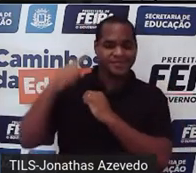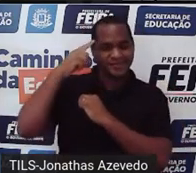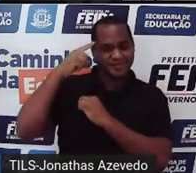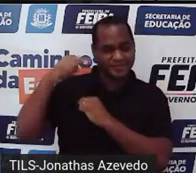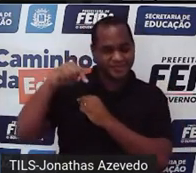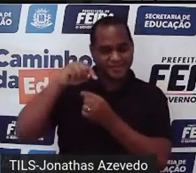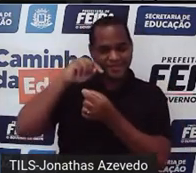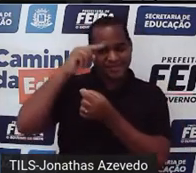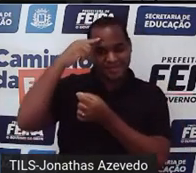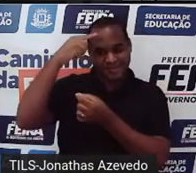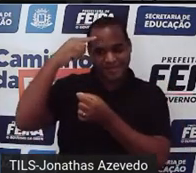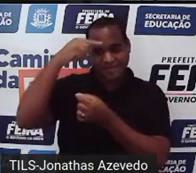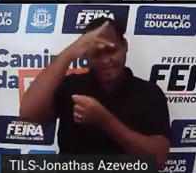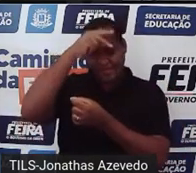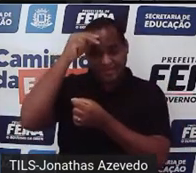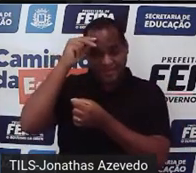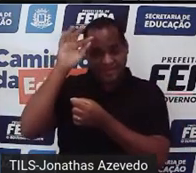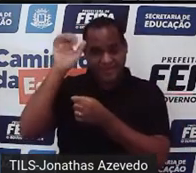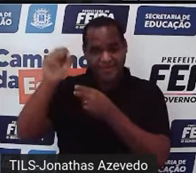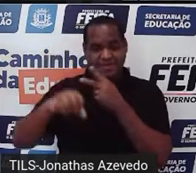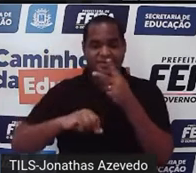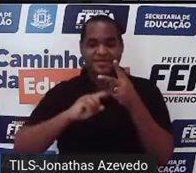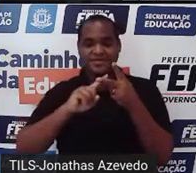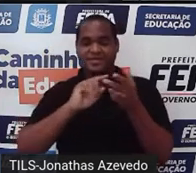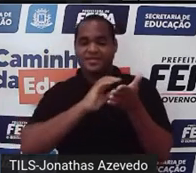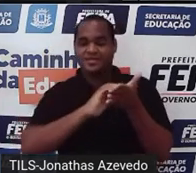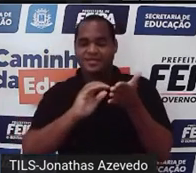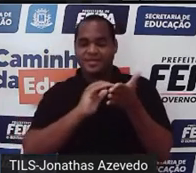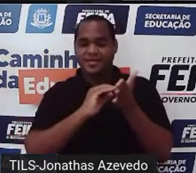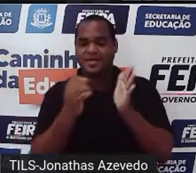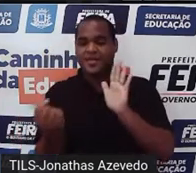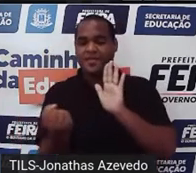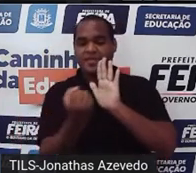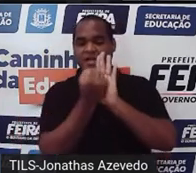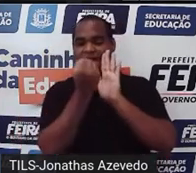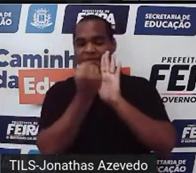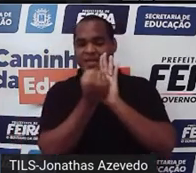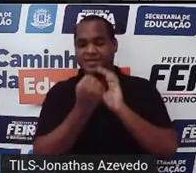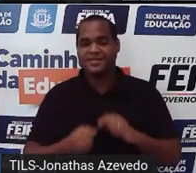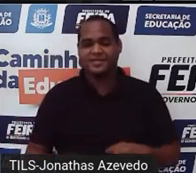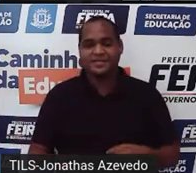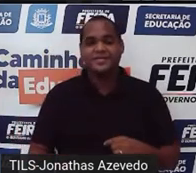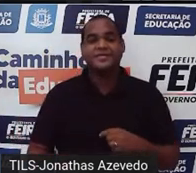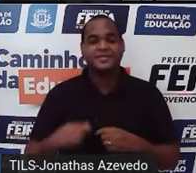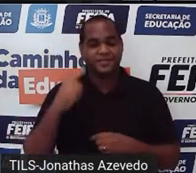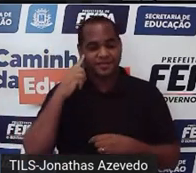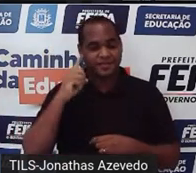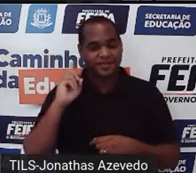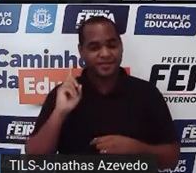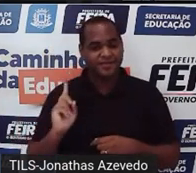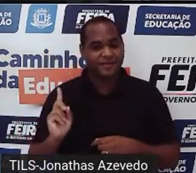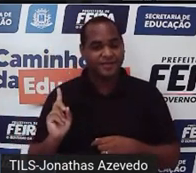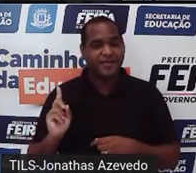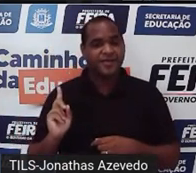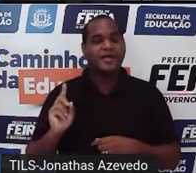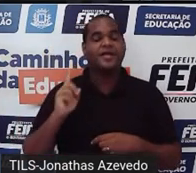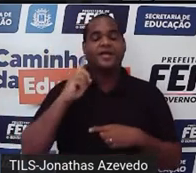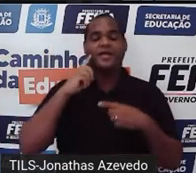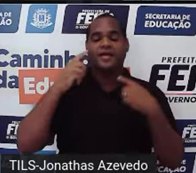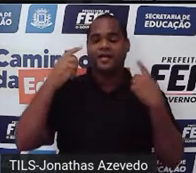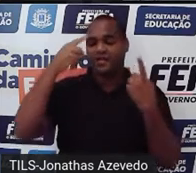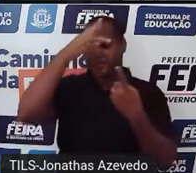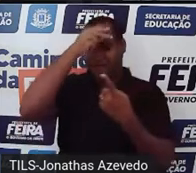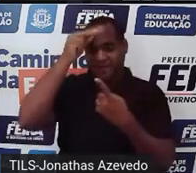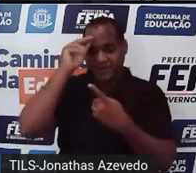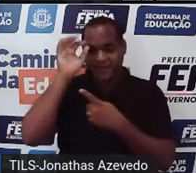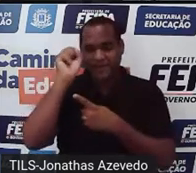Municipal de Educação de Feira de Santana, que tem as logomarcas da Prefeitura Municipal e também da